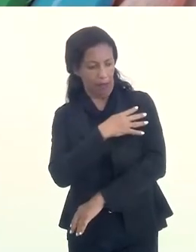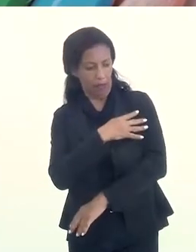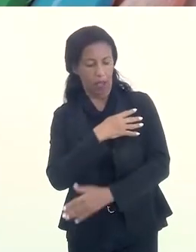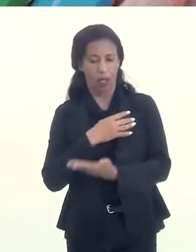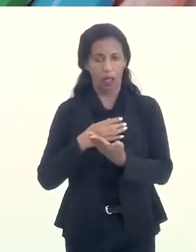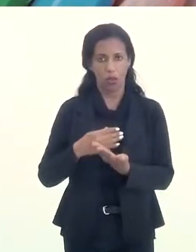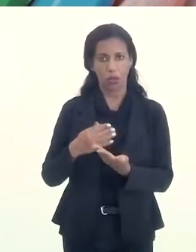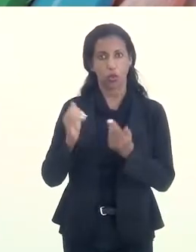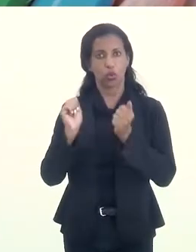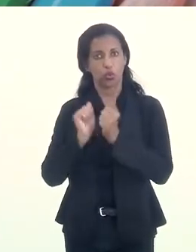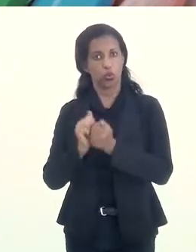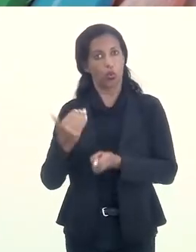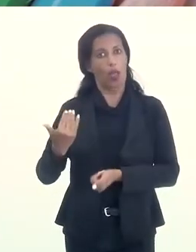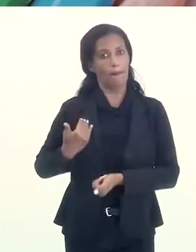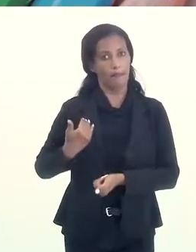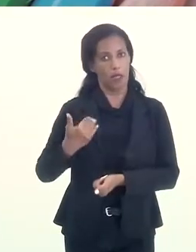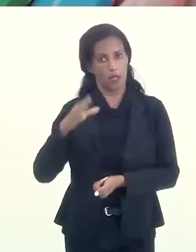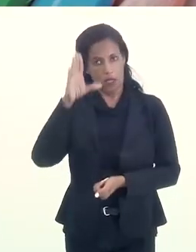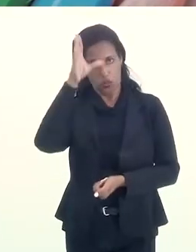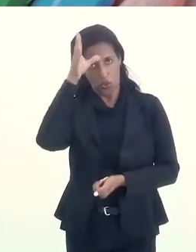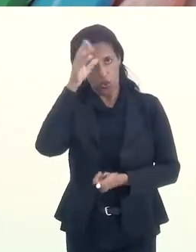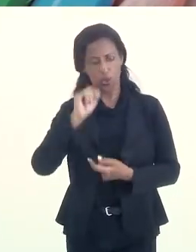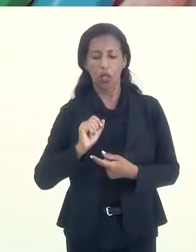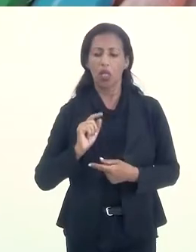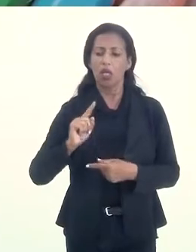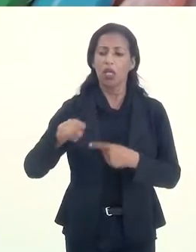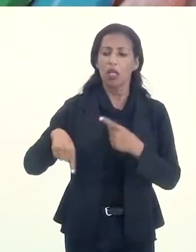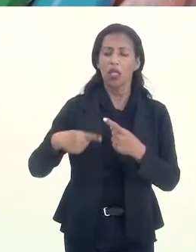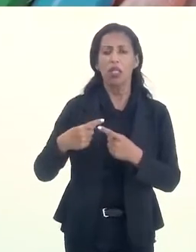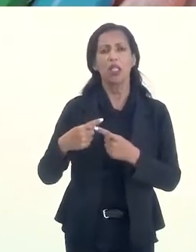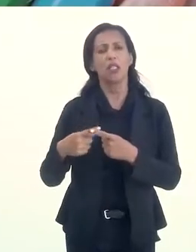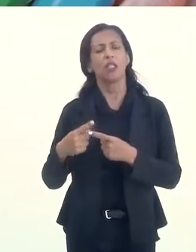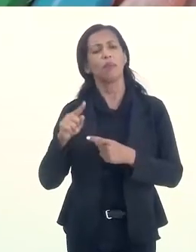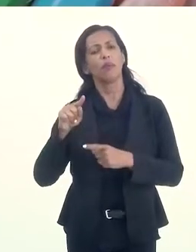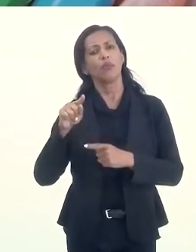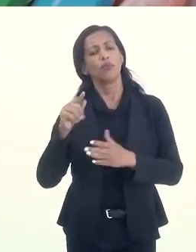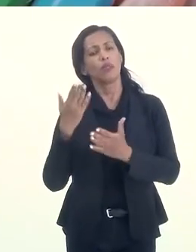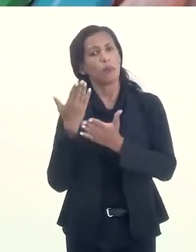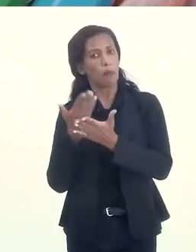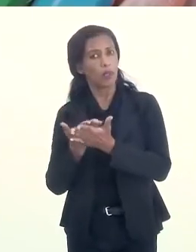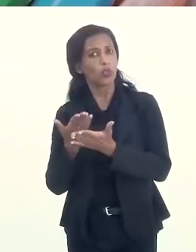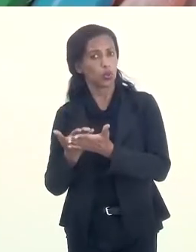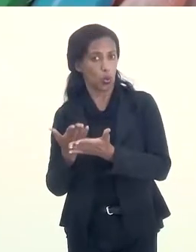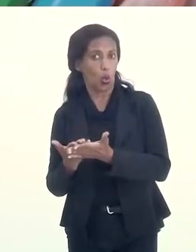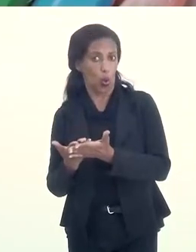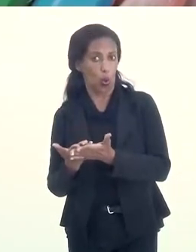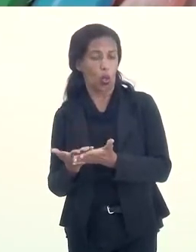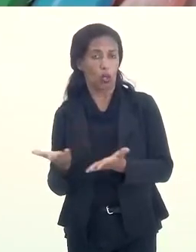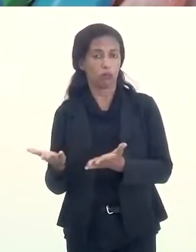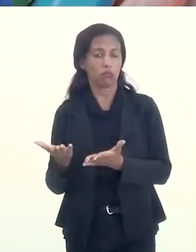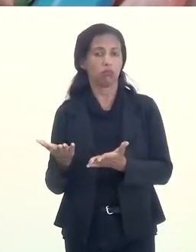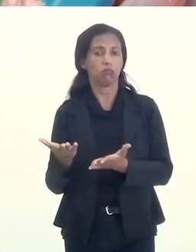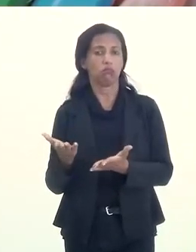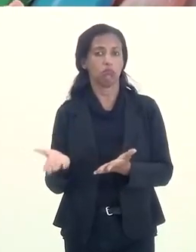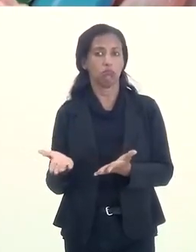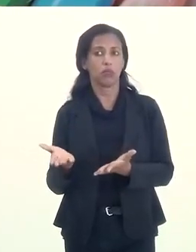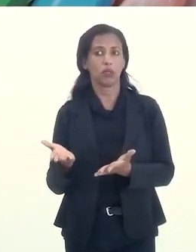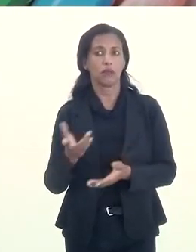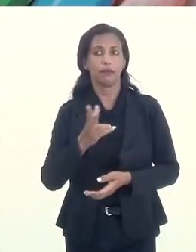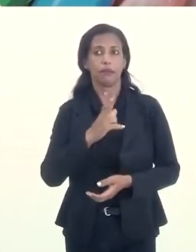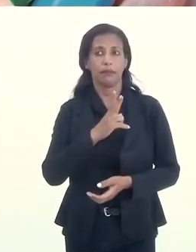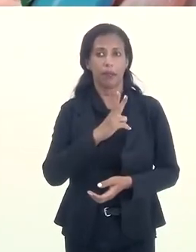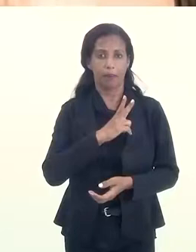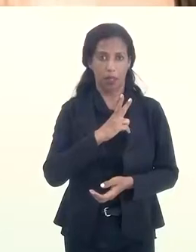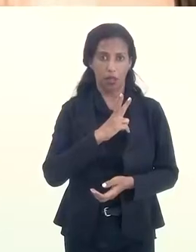ali com a amiga da sua tia. E depois você teve que ir para uma escola de graça, mas com uma